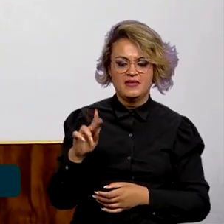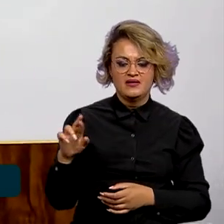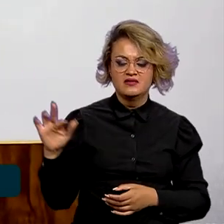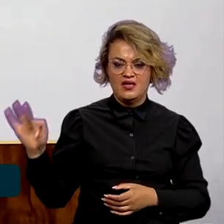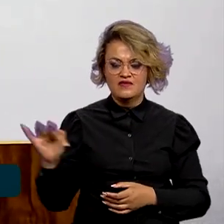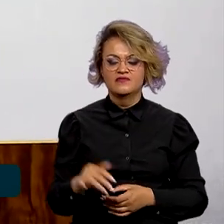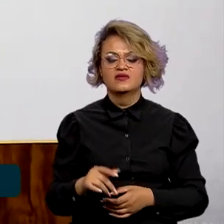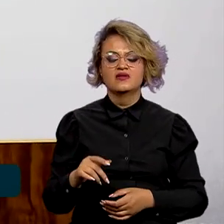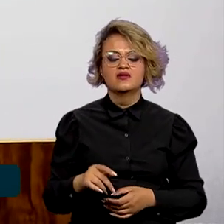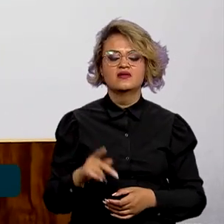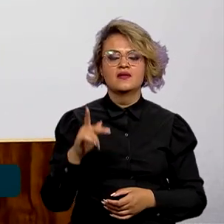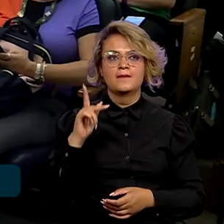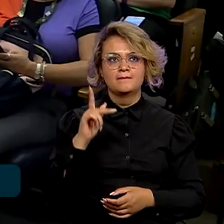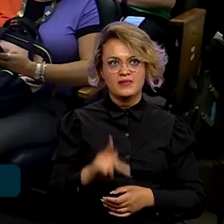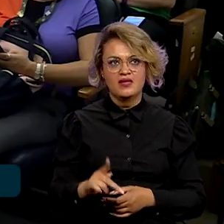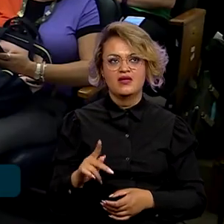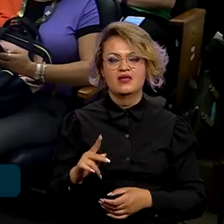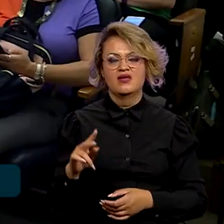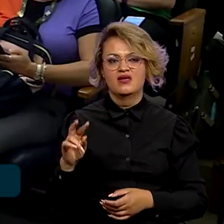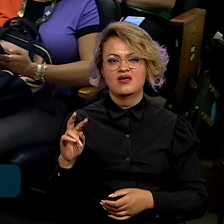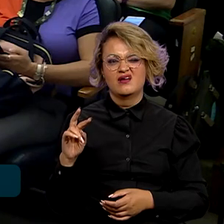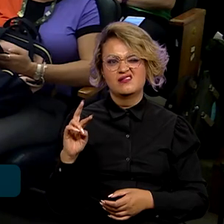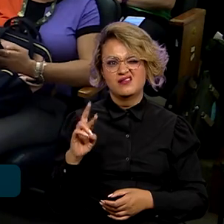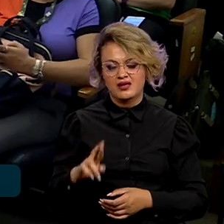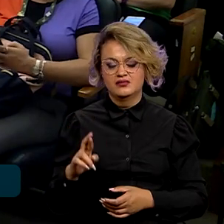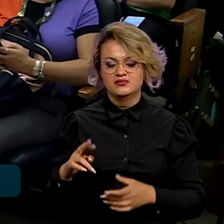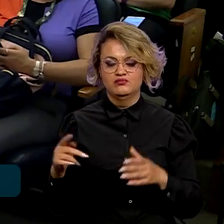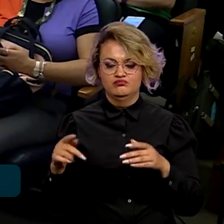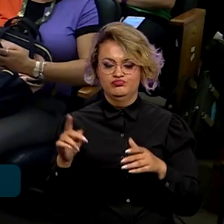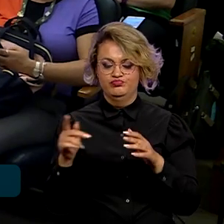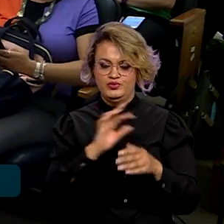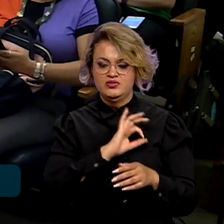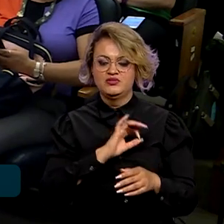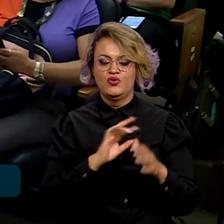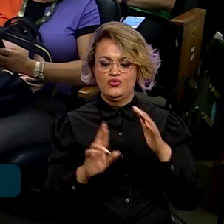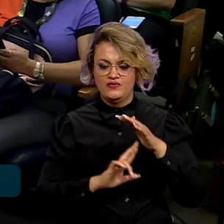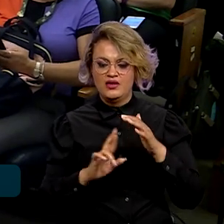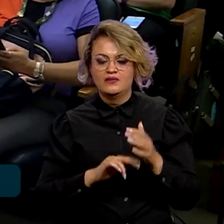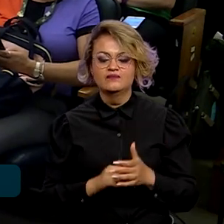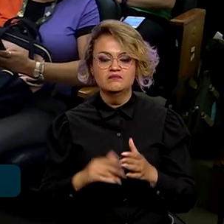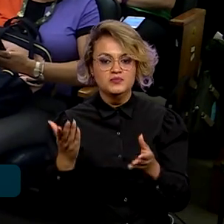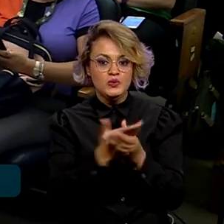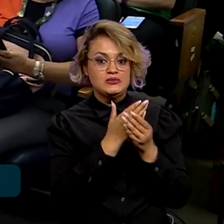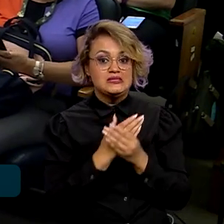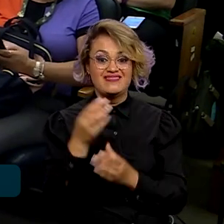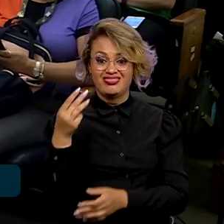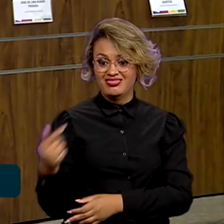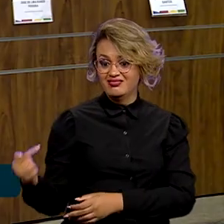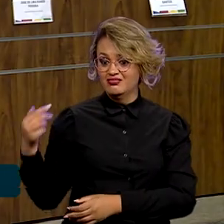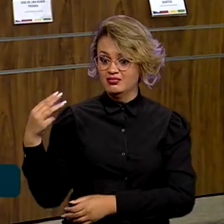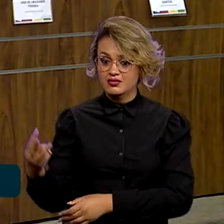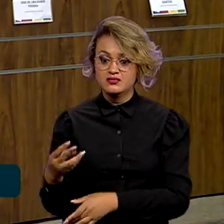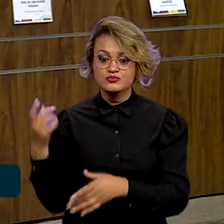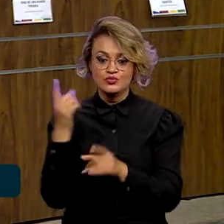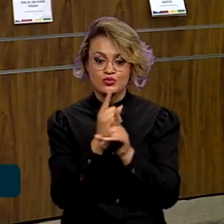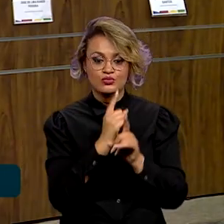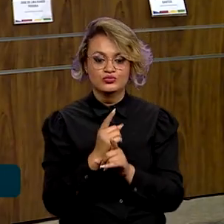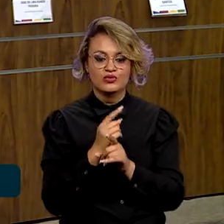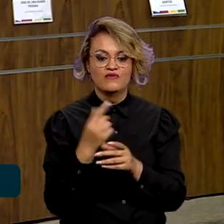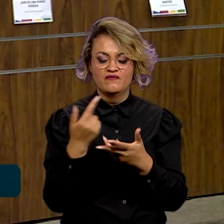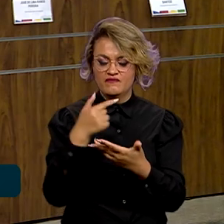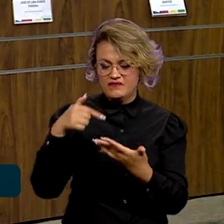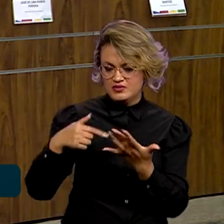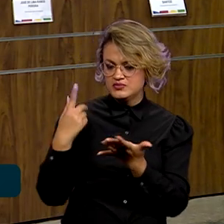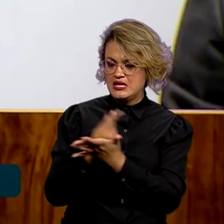Rodoviária Federal. Só em agosto foram abertos 73 inquéritos policiais para apurar as